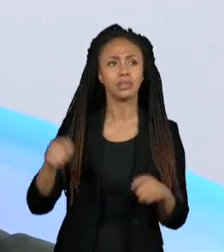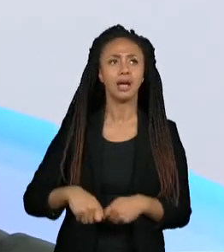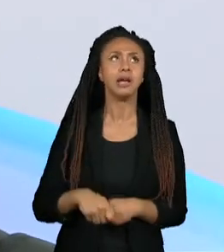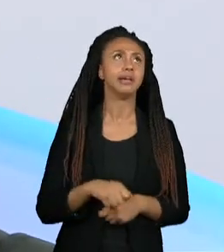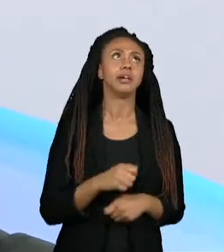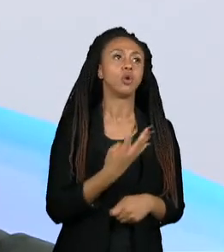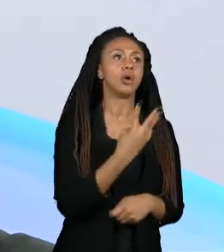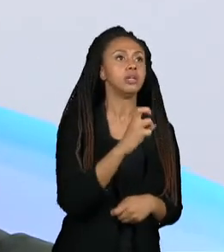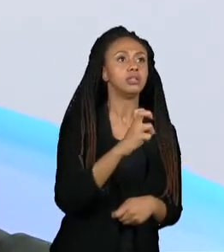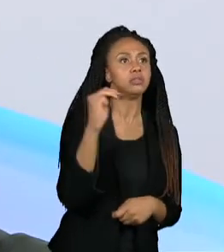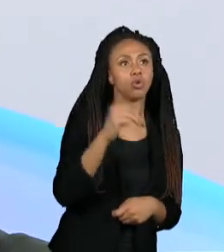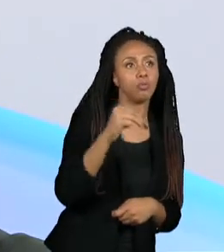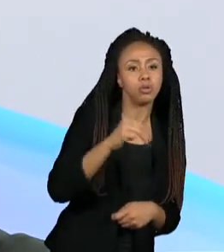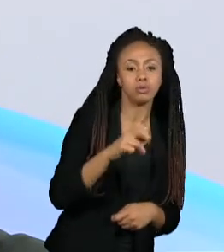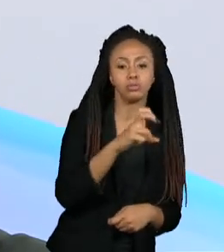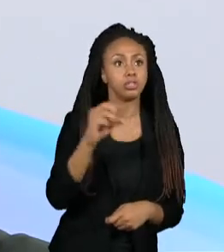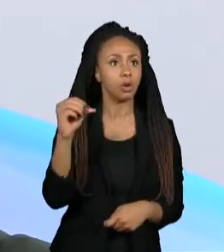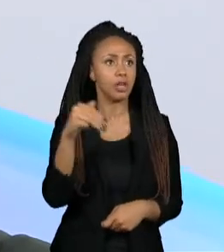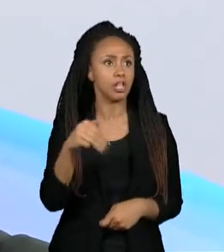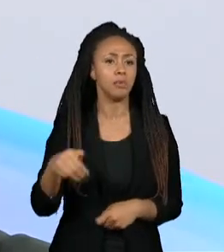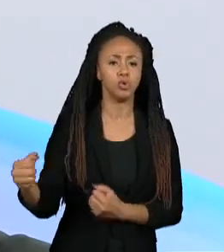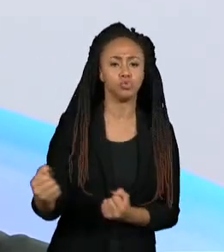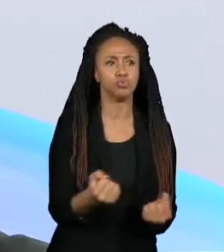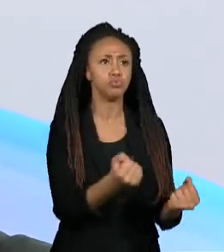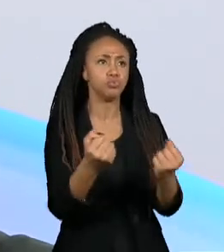50 minutos de corrida, e a tendência é cada vez aumentar mais.